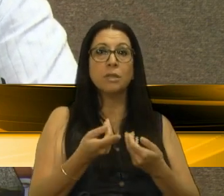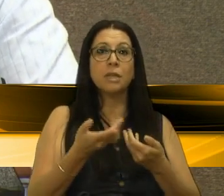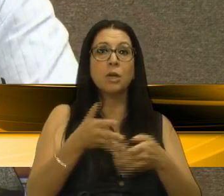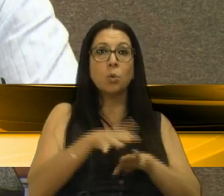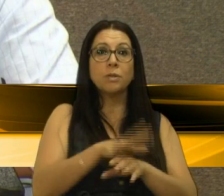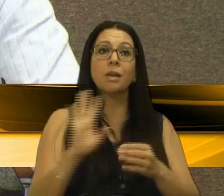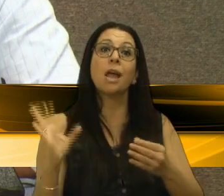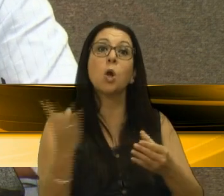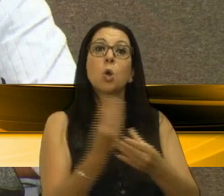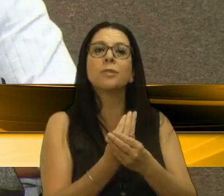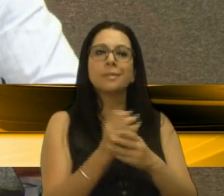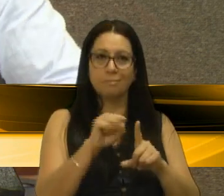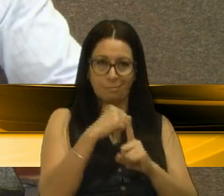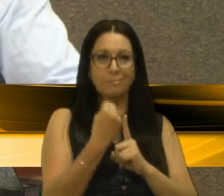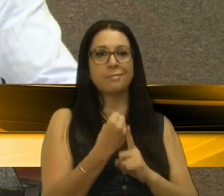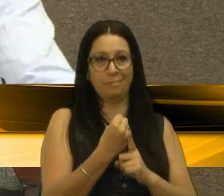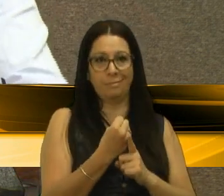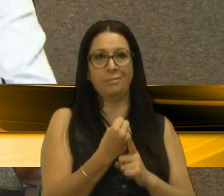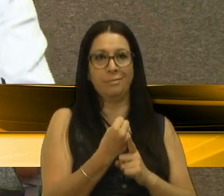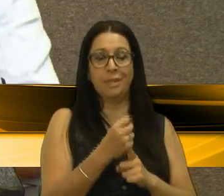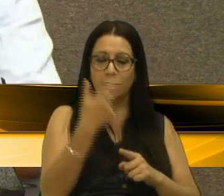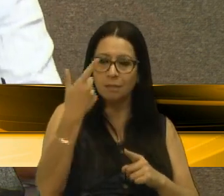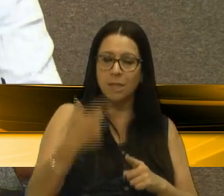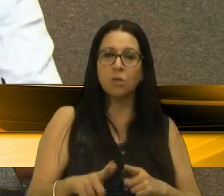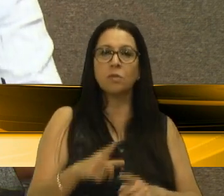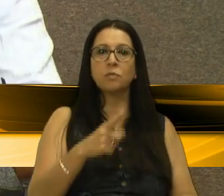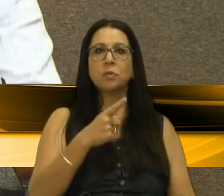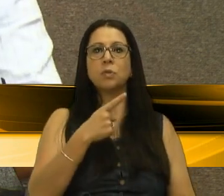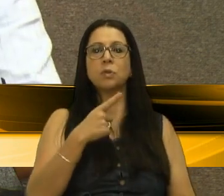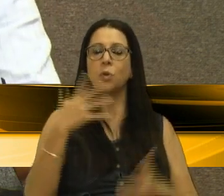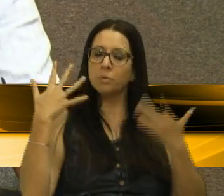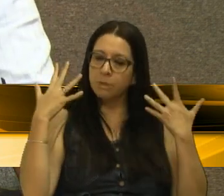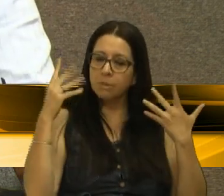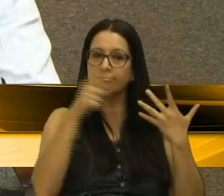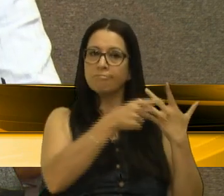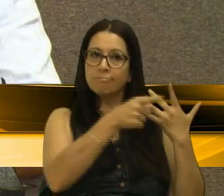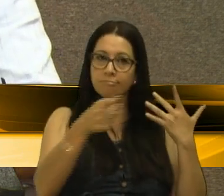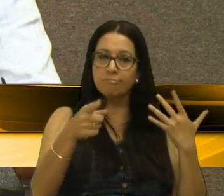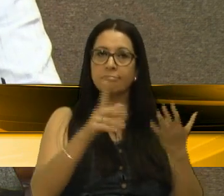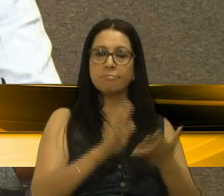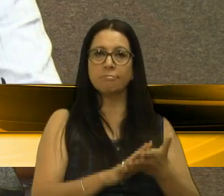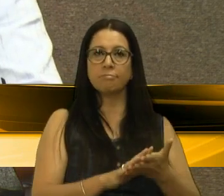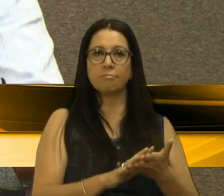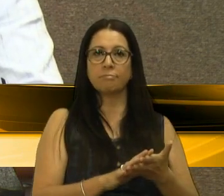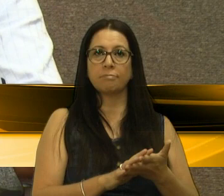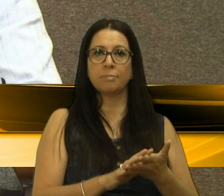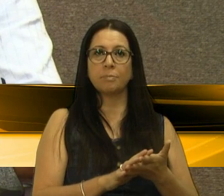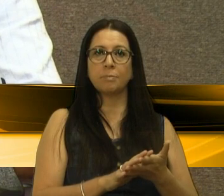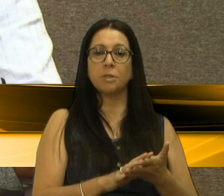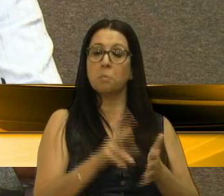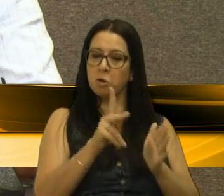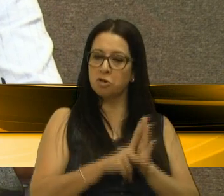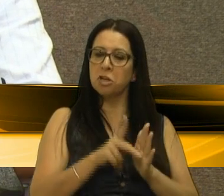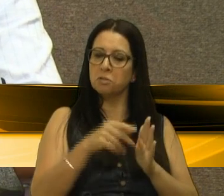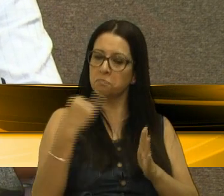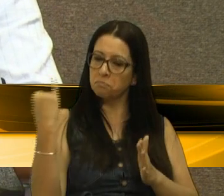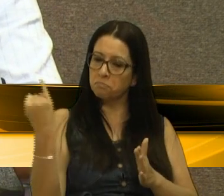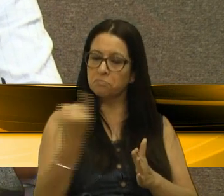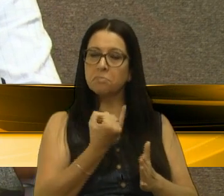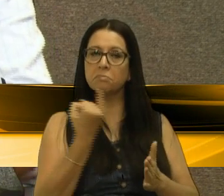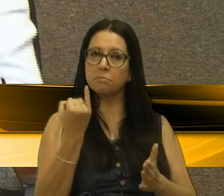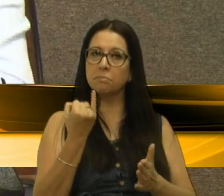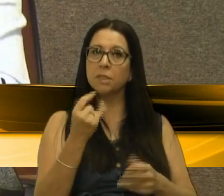social. Então, mais uma vez, eu gostaria de parabenizar a vossa excelência por este grande projeto, e,